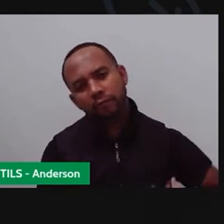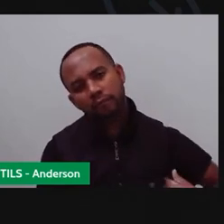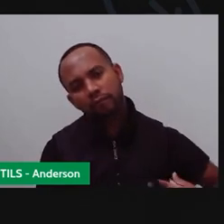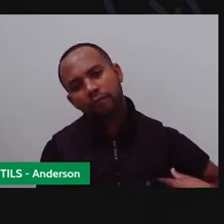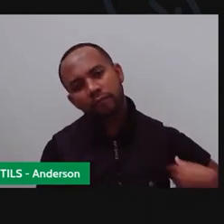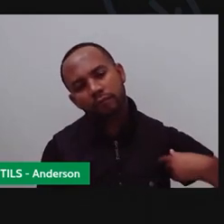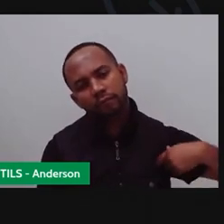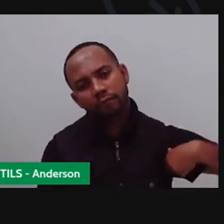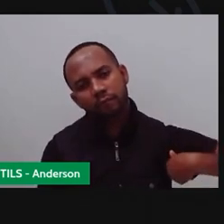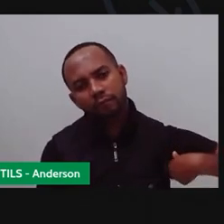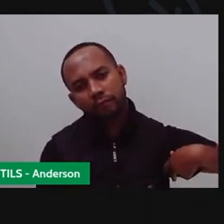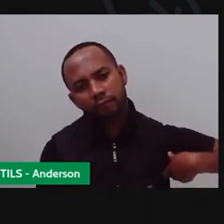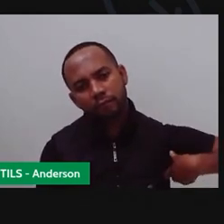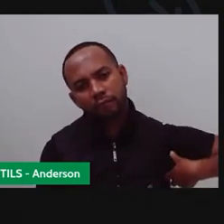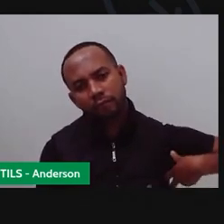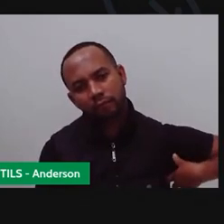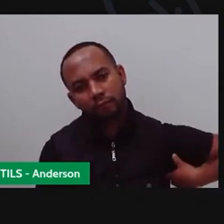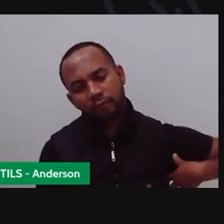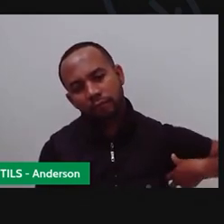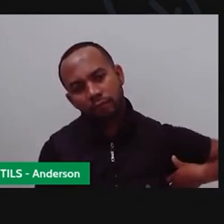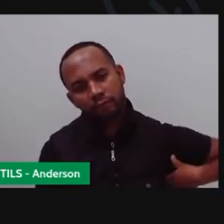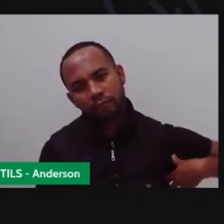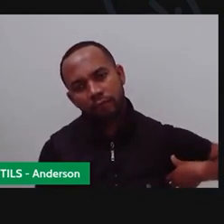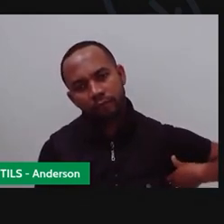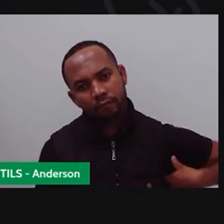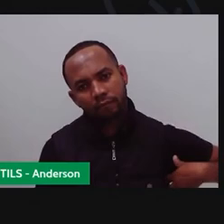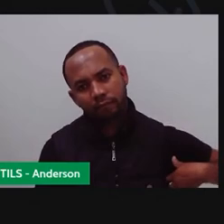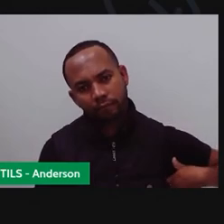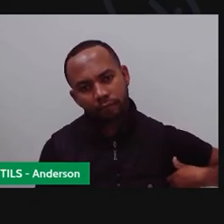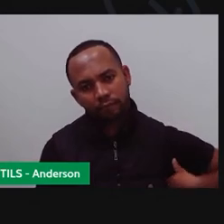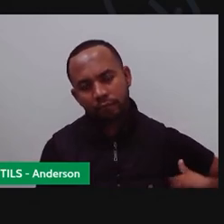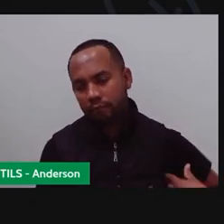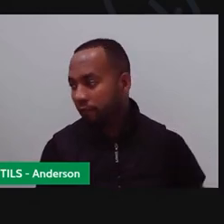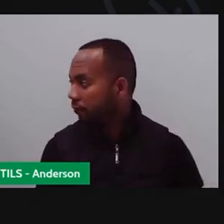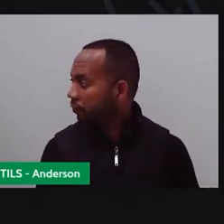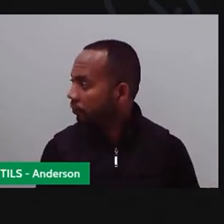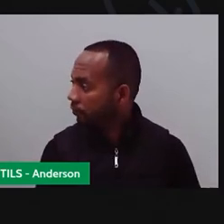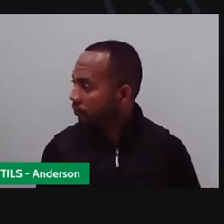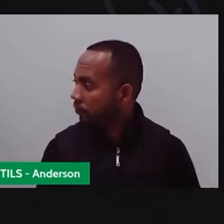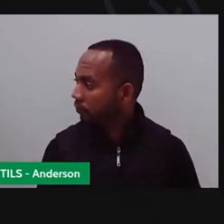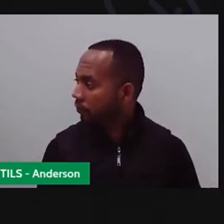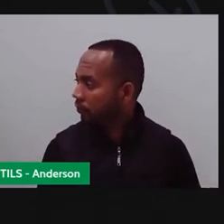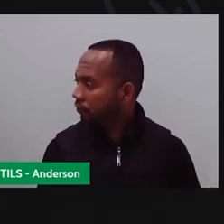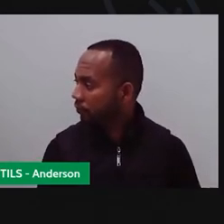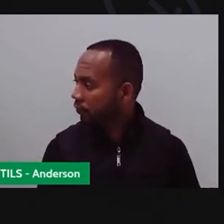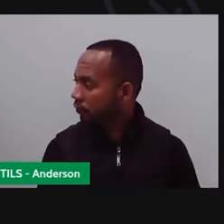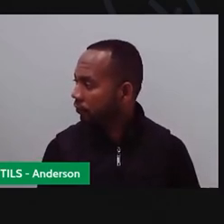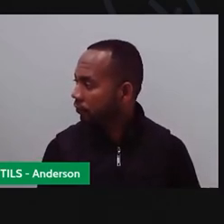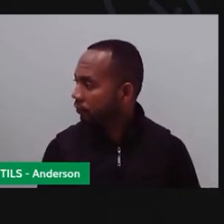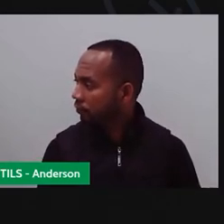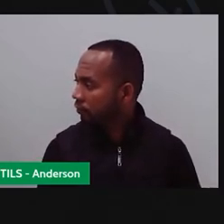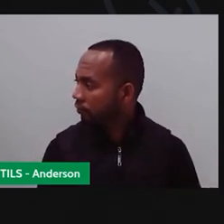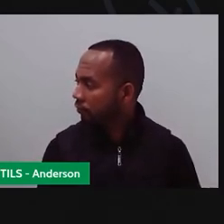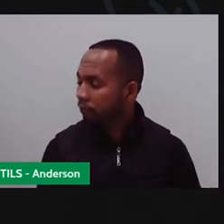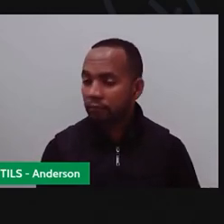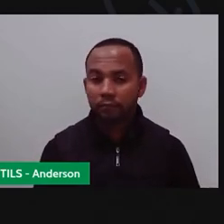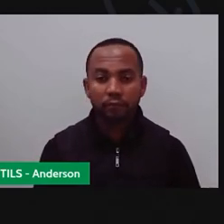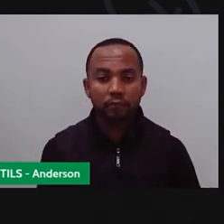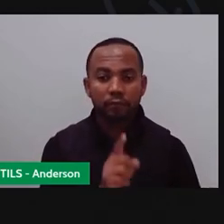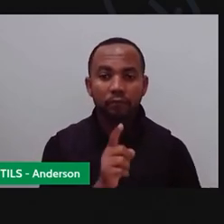Pronto. E aí, no meu desenho aqui, né? A gente sabe. A prova, enquanto ela vai guardando aqui a tinta, ela vai conversando com vocês.